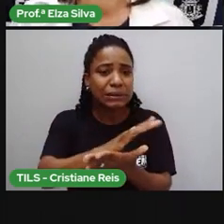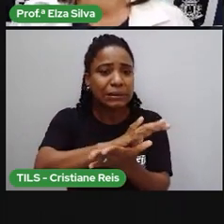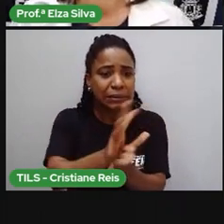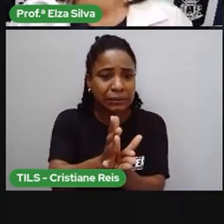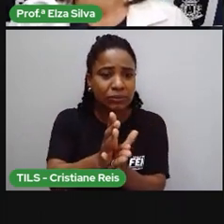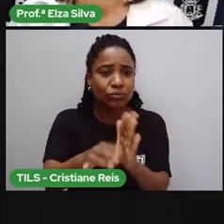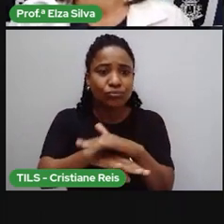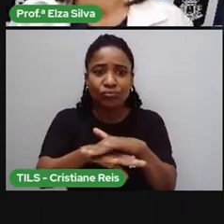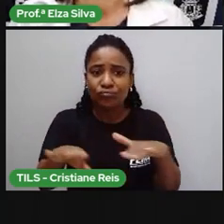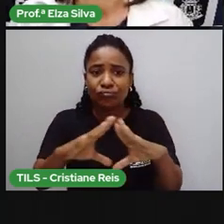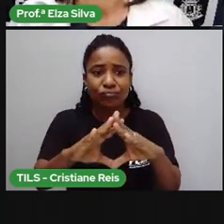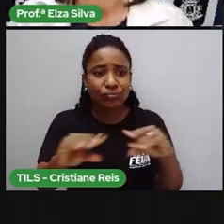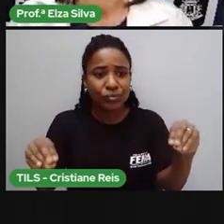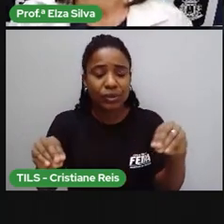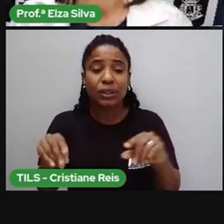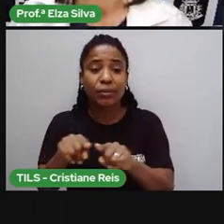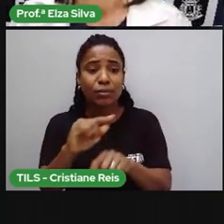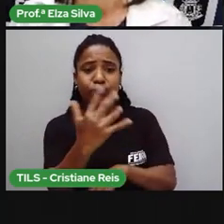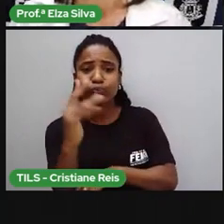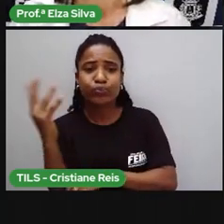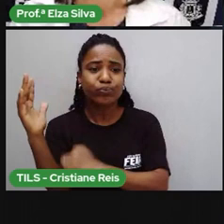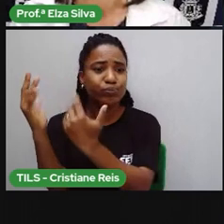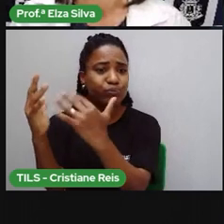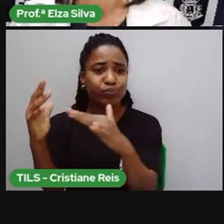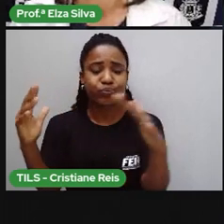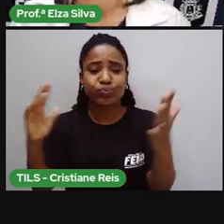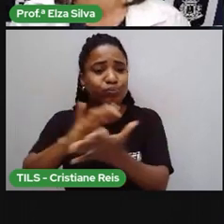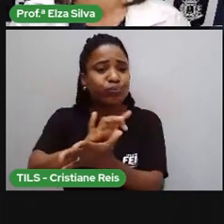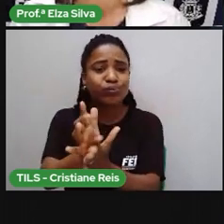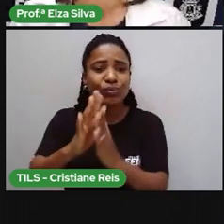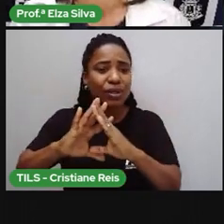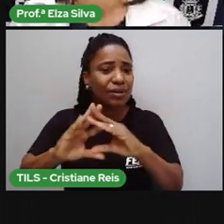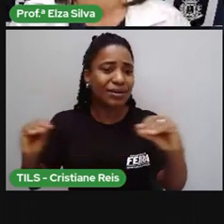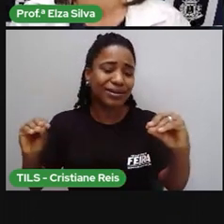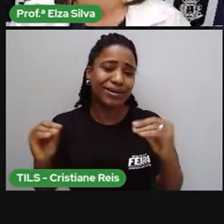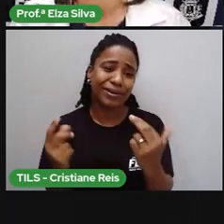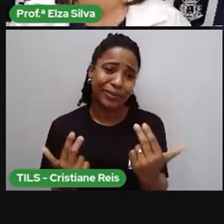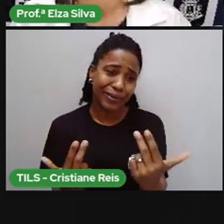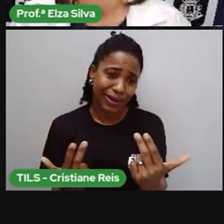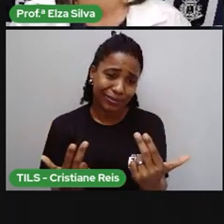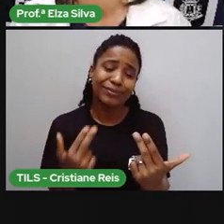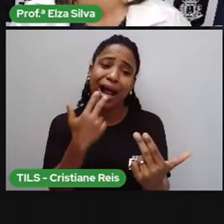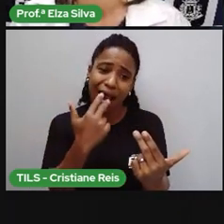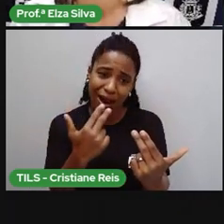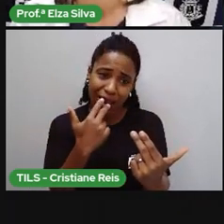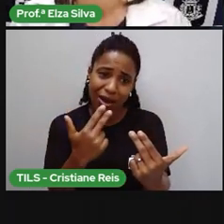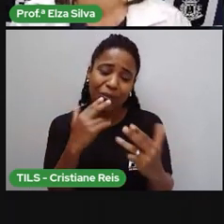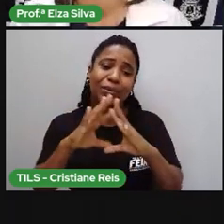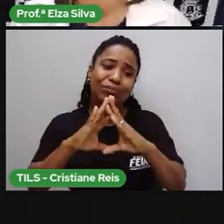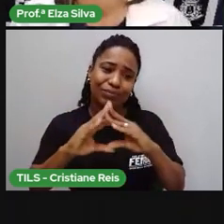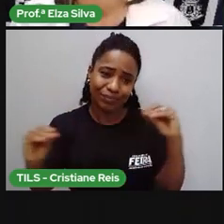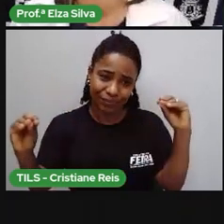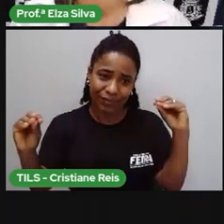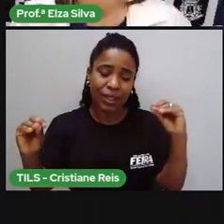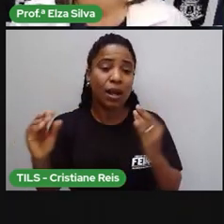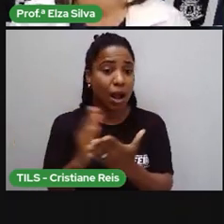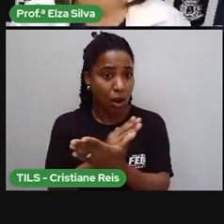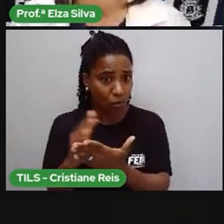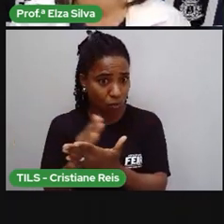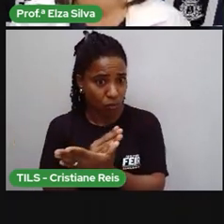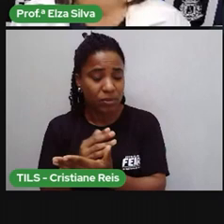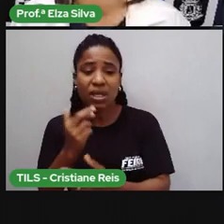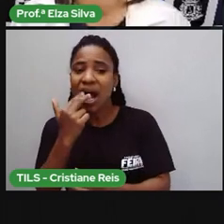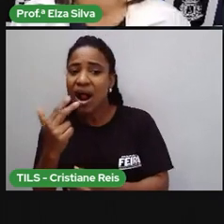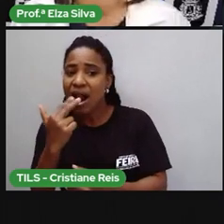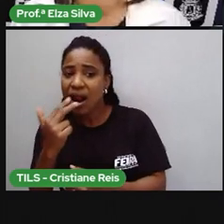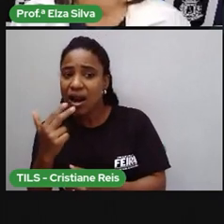diversidade linguística muito grande, mas que tende a se perder com o tempo devido à pressão das línguas hegemônicas, como é o